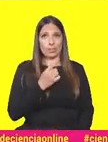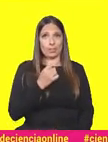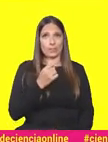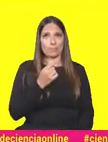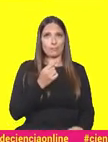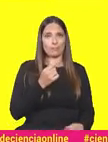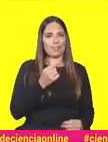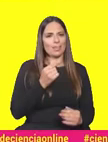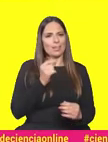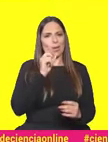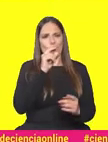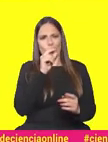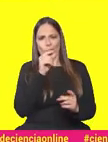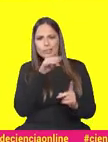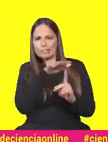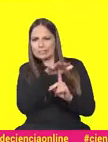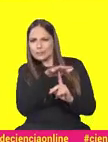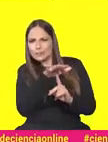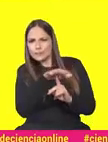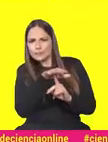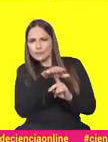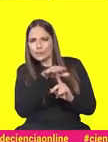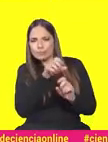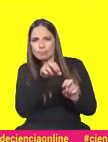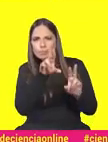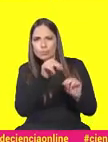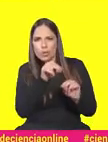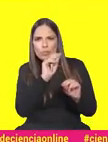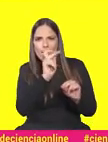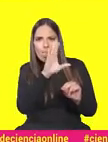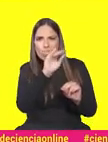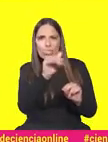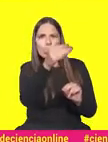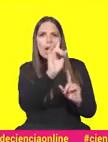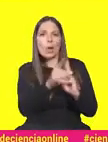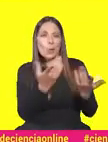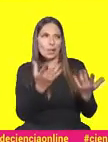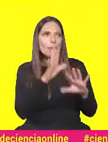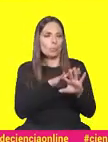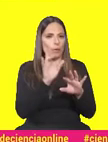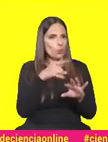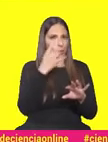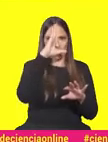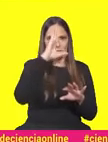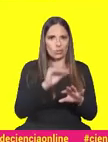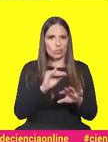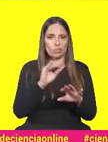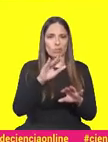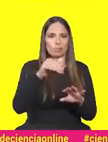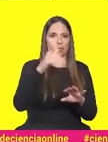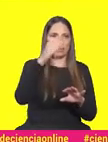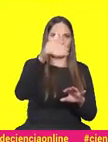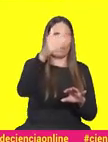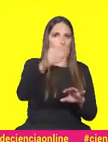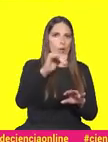pouco quais são as tendências de inovação para a próxima década, porque realmente nós não sabemos ainda o que é que vai acontecer